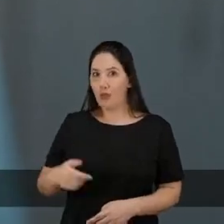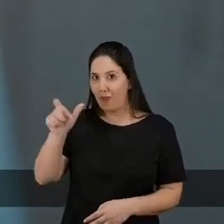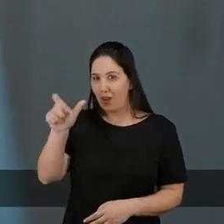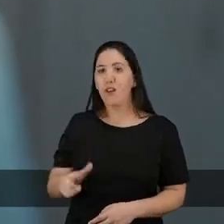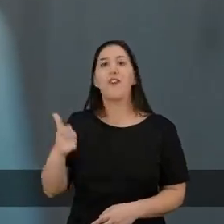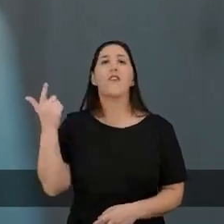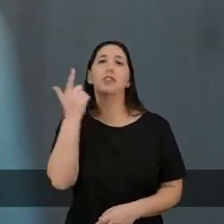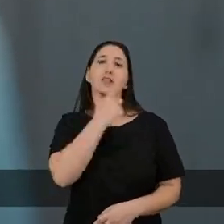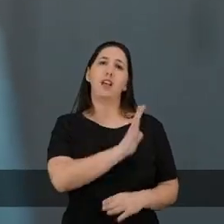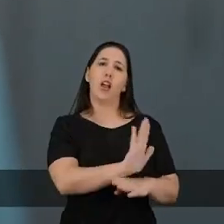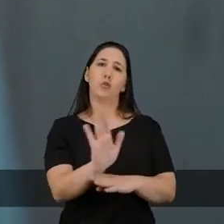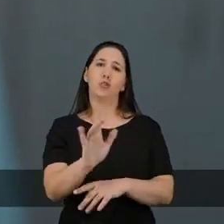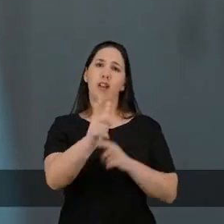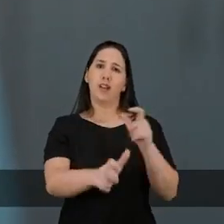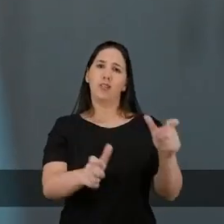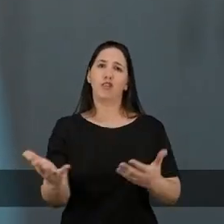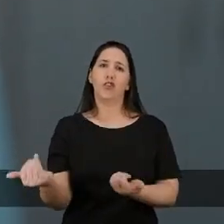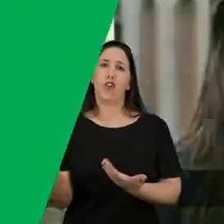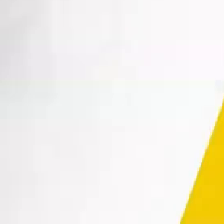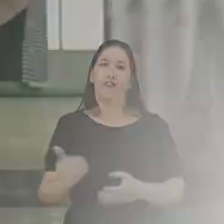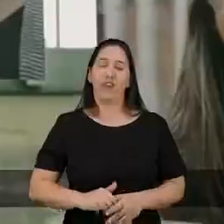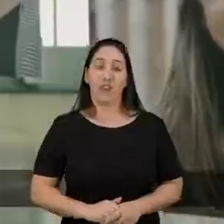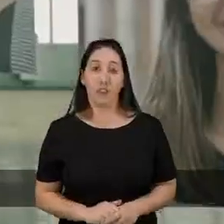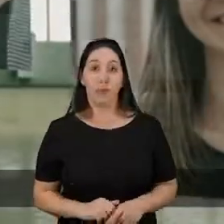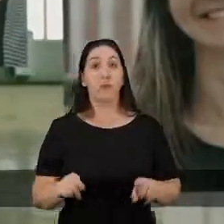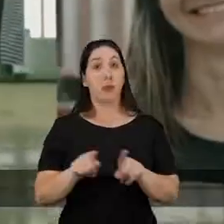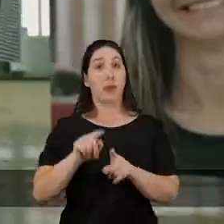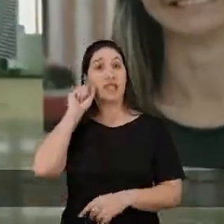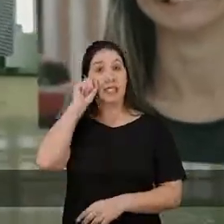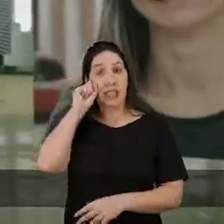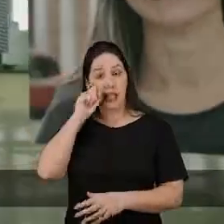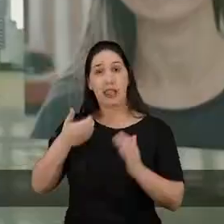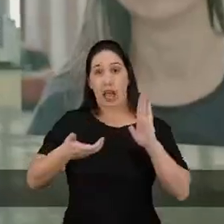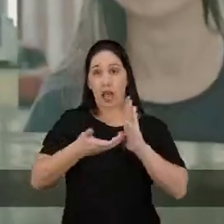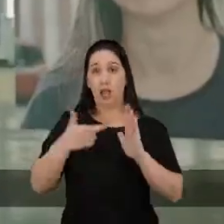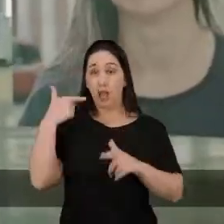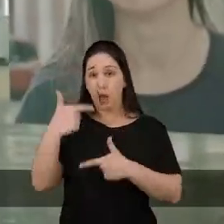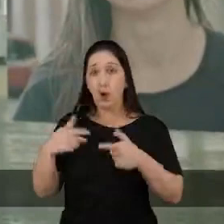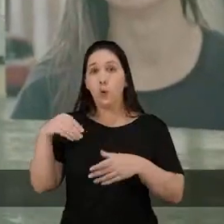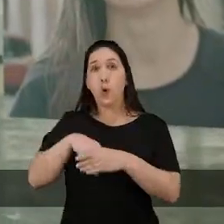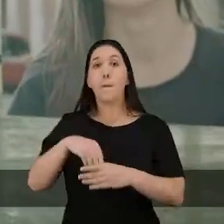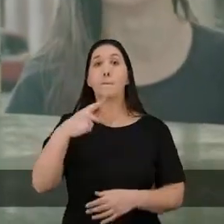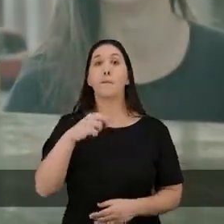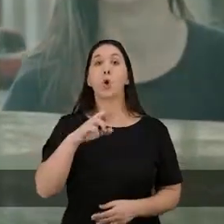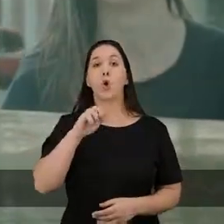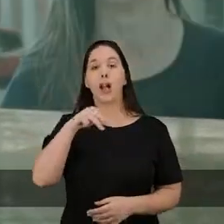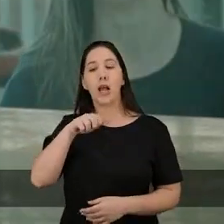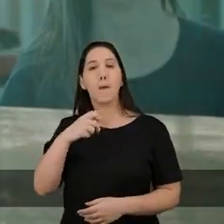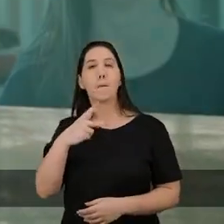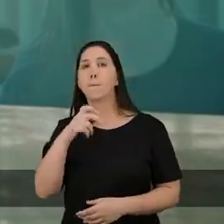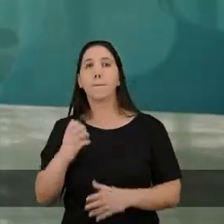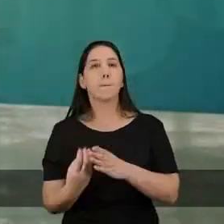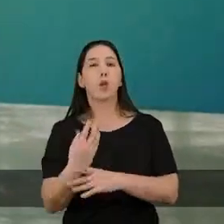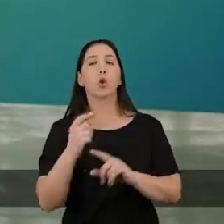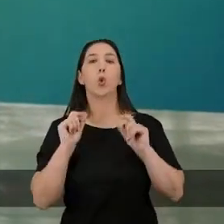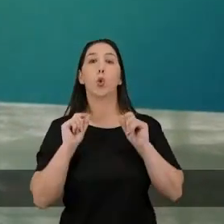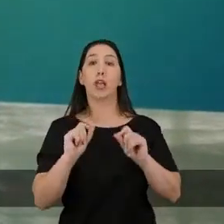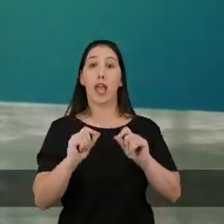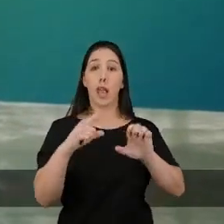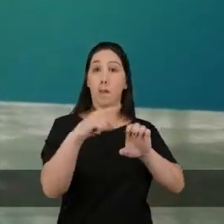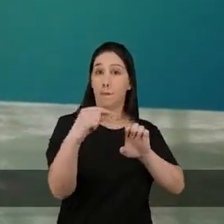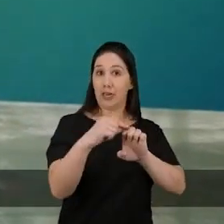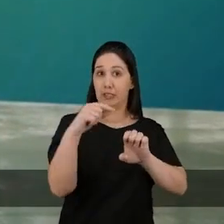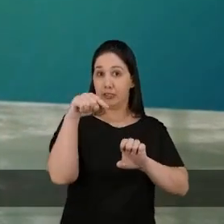Ele vai poder ajudar muitos outros jovens. Outra lei do Jorginho que fez diferença na pandemia foi a lei da prova de vida